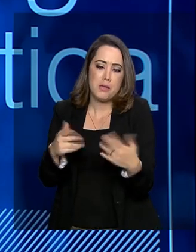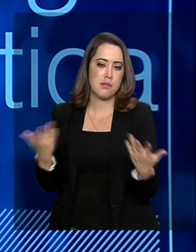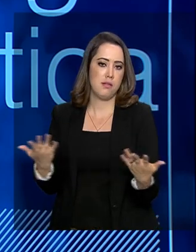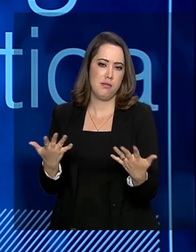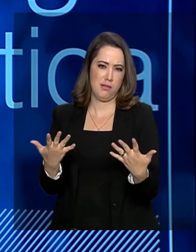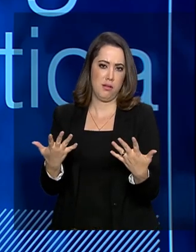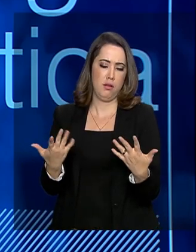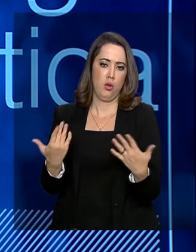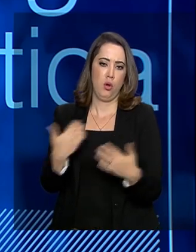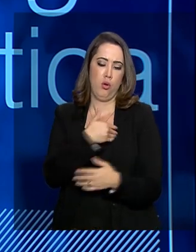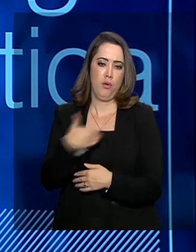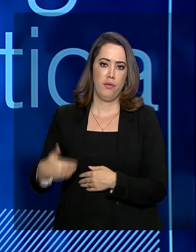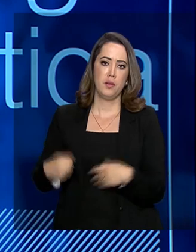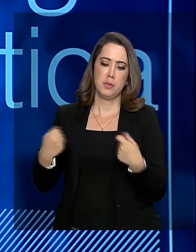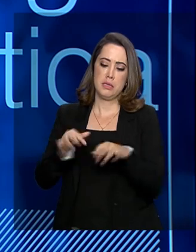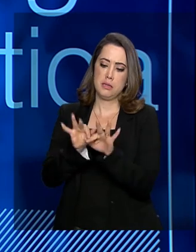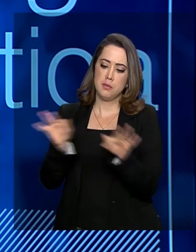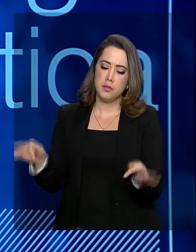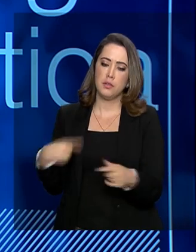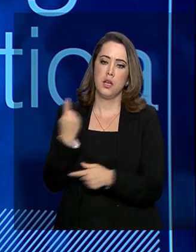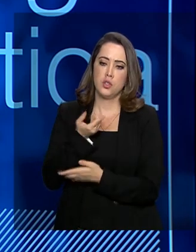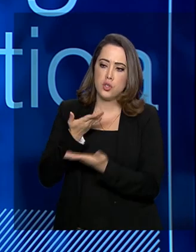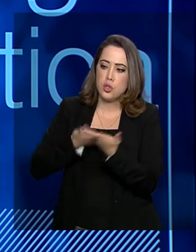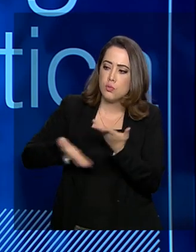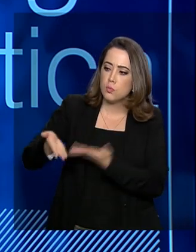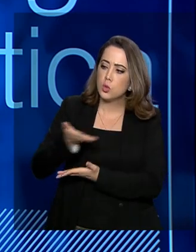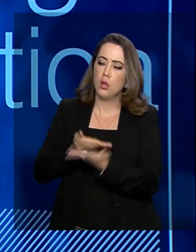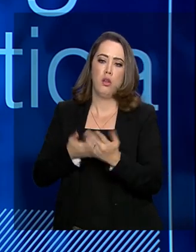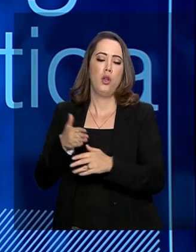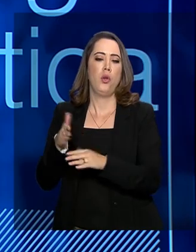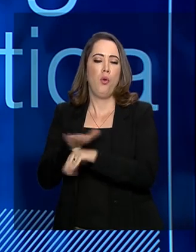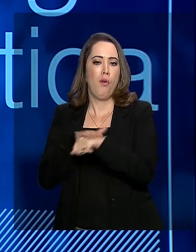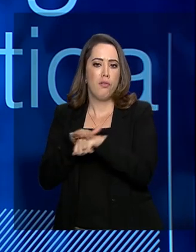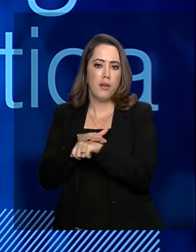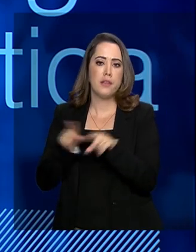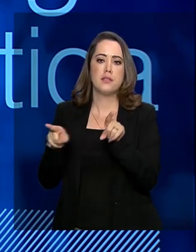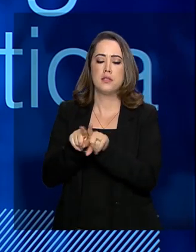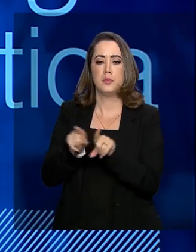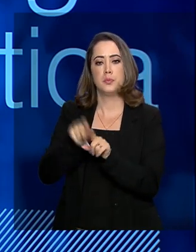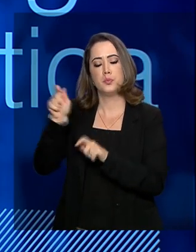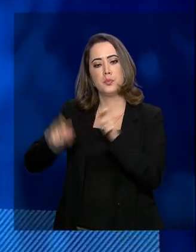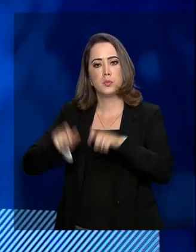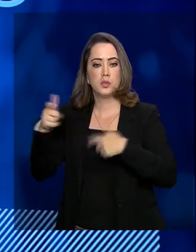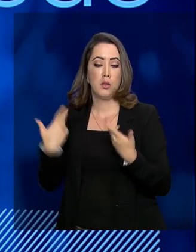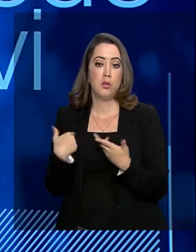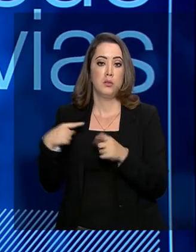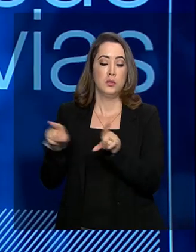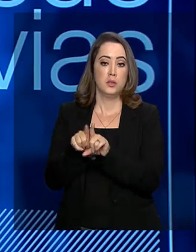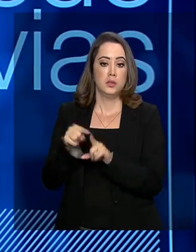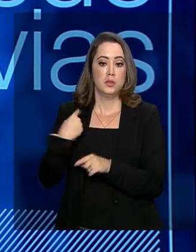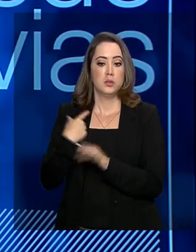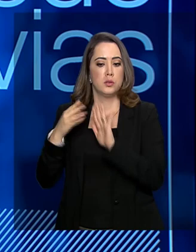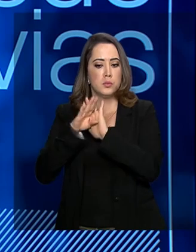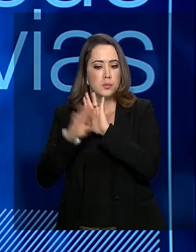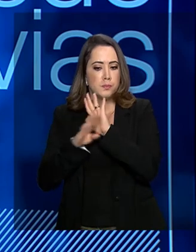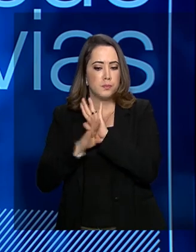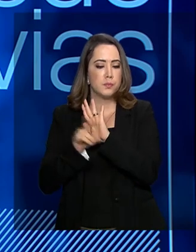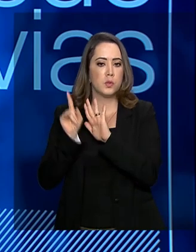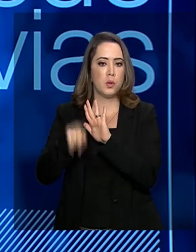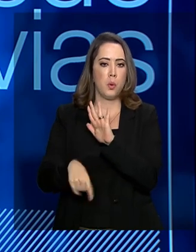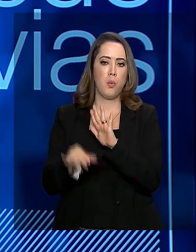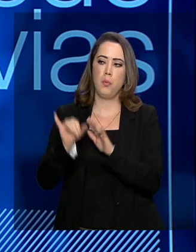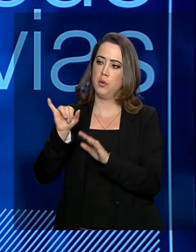relacionamos muito com o setor empresarial, como também com os cidadãos da nossa agenda de trânsito. Temos um programa que nós chamamos de um programa